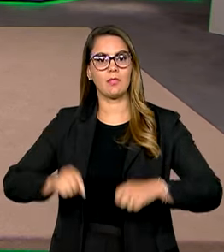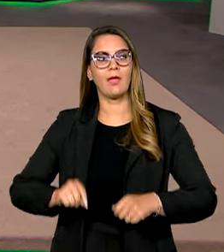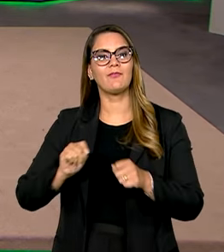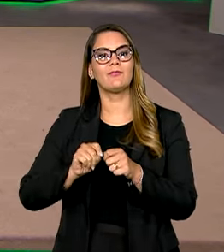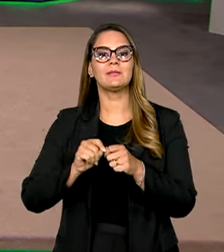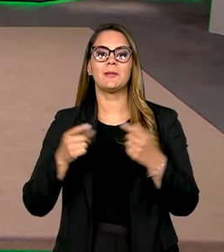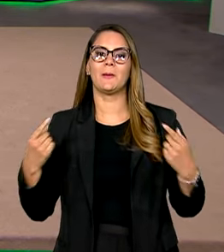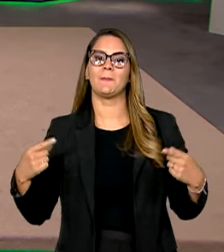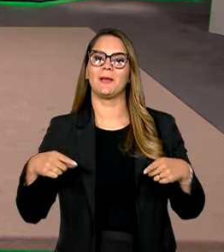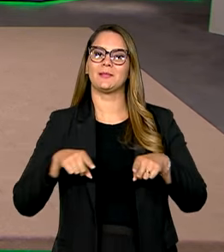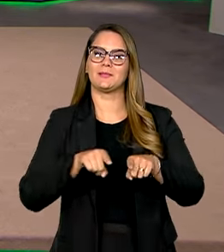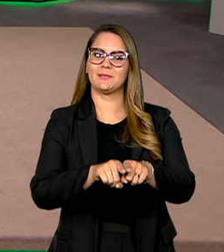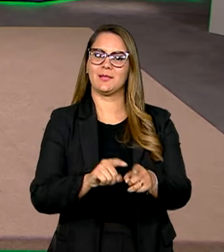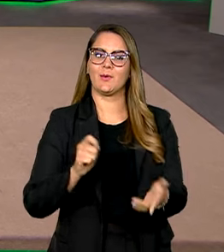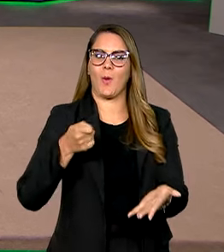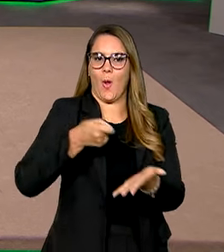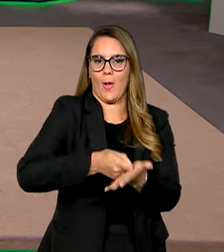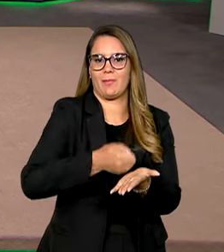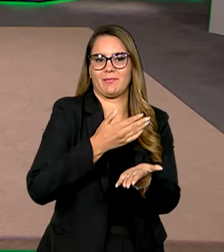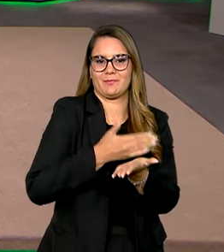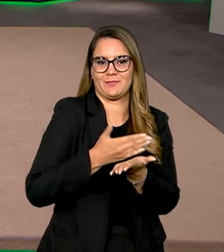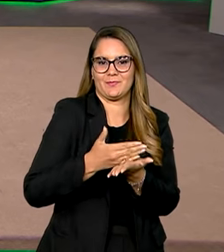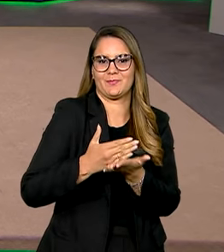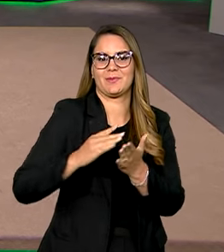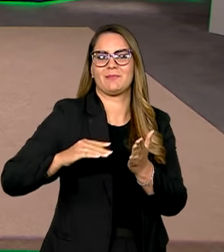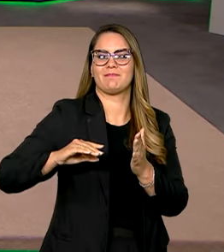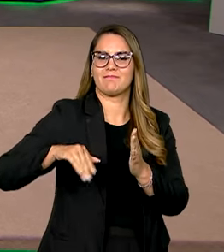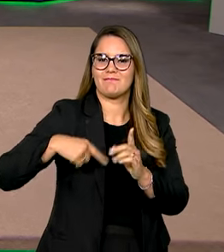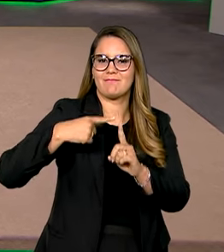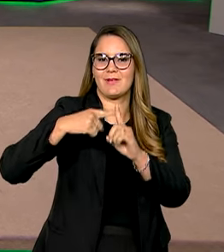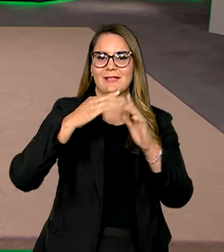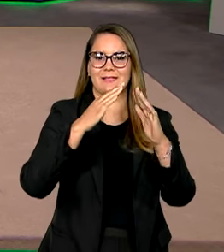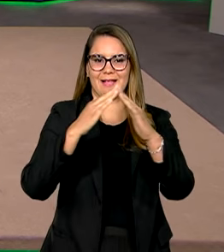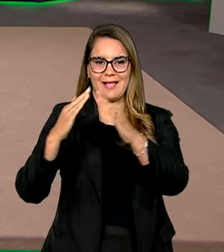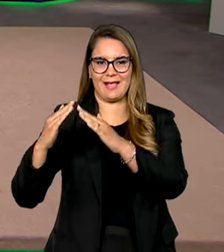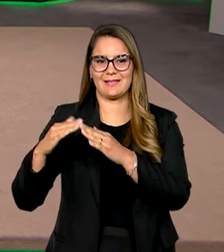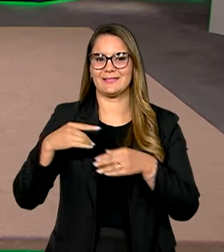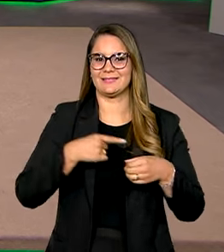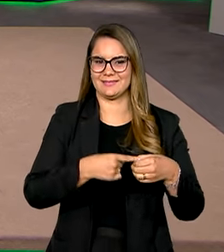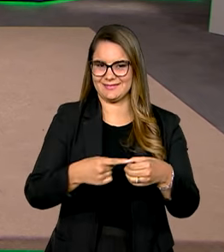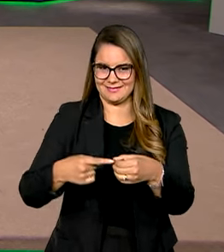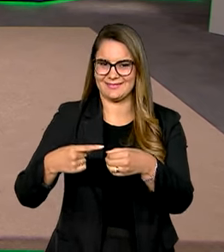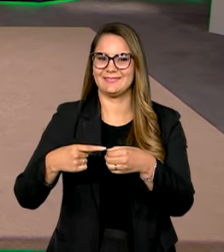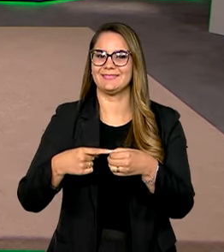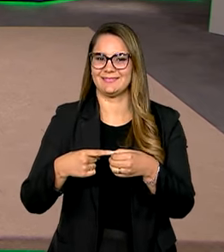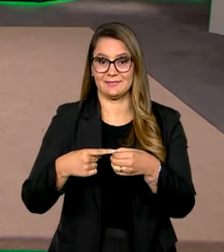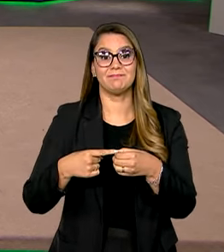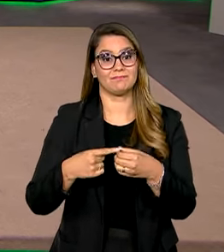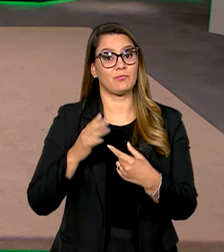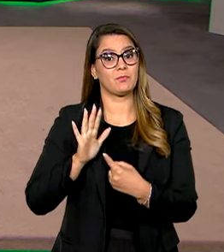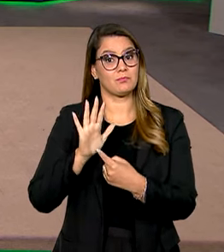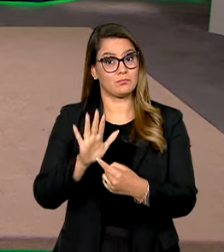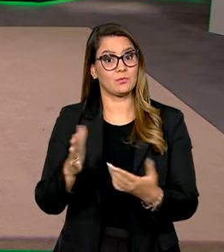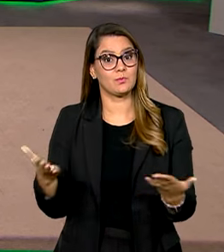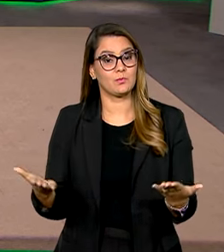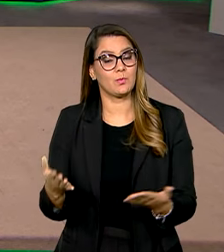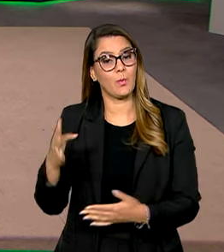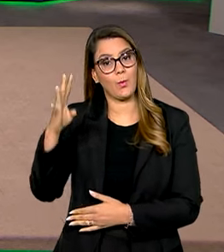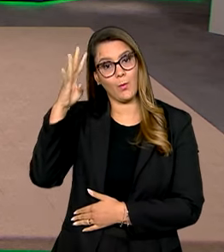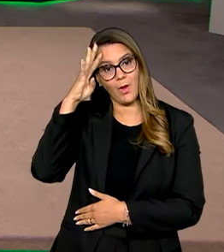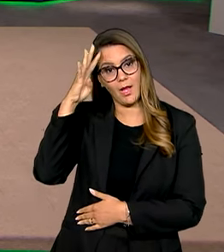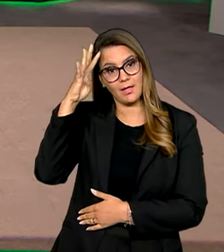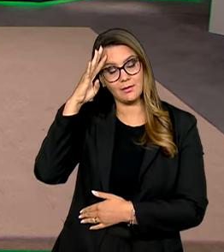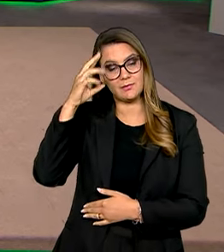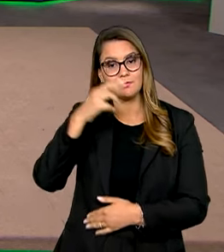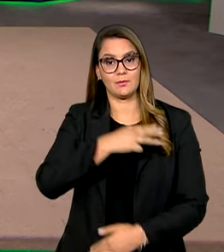parcerias nos financiamentos e levar mais moradias para as cidades. Isso mesmo, essa modalidade foi apresentada nesta quarta-feira